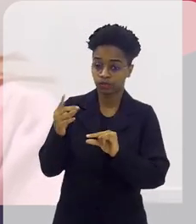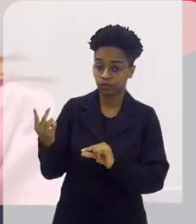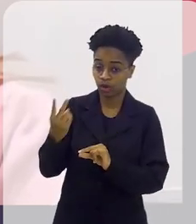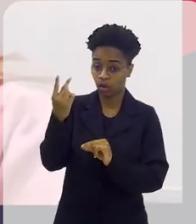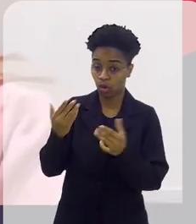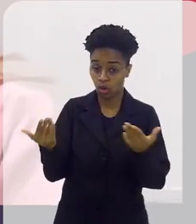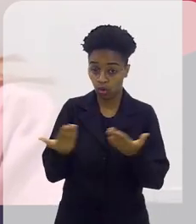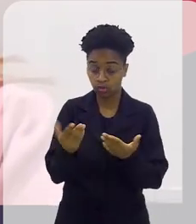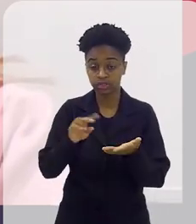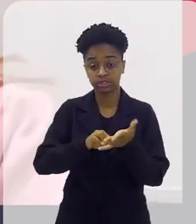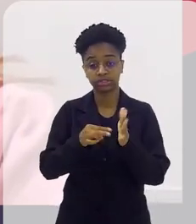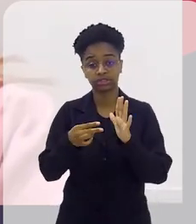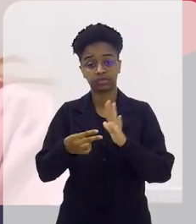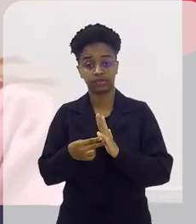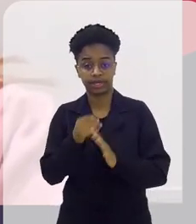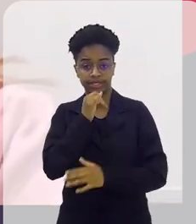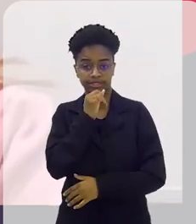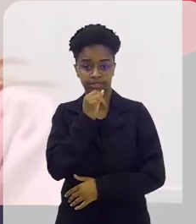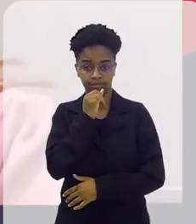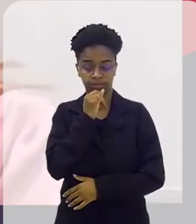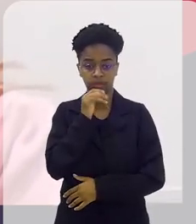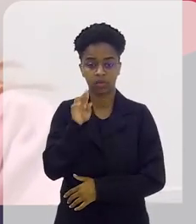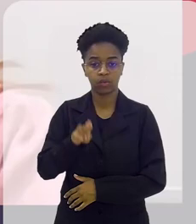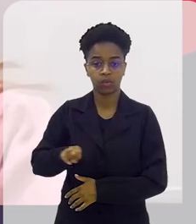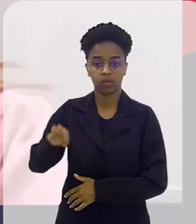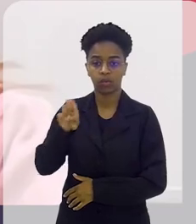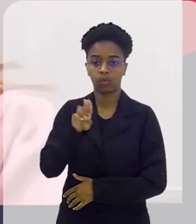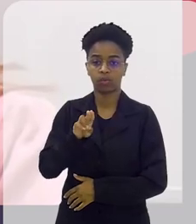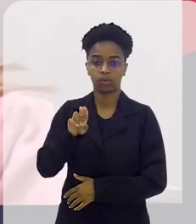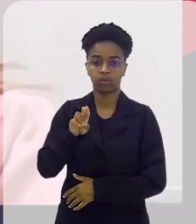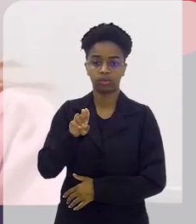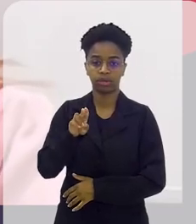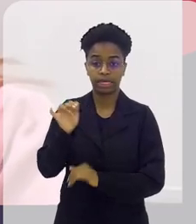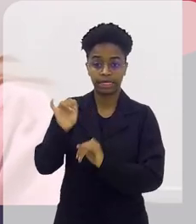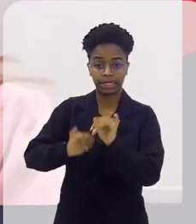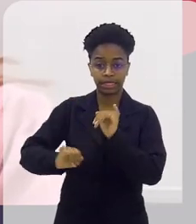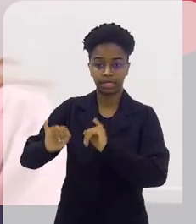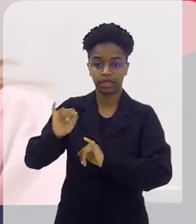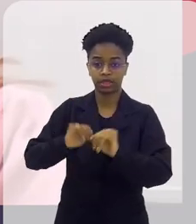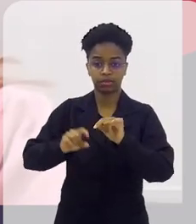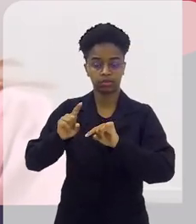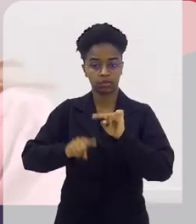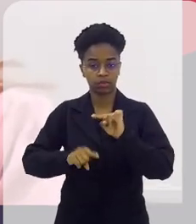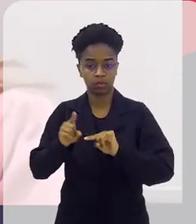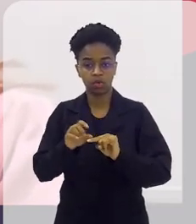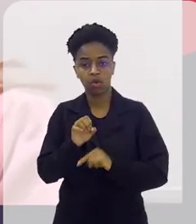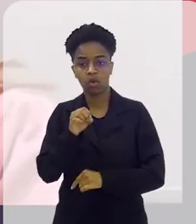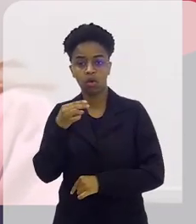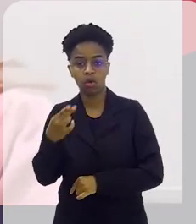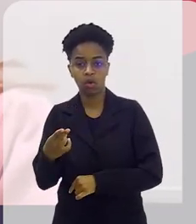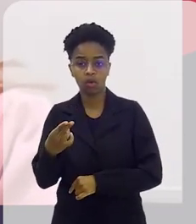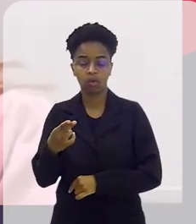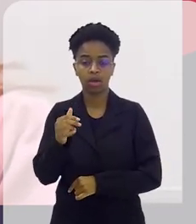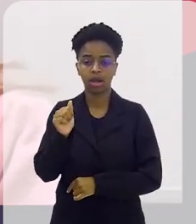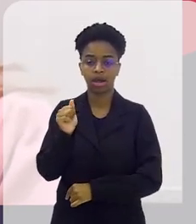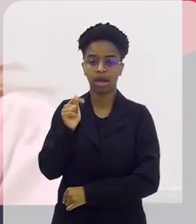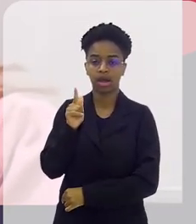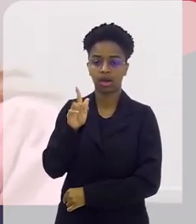do custo hoje em dia envolve, por exemplo, o uso de químicos, o uso de